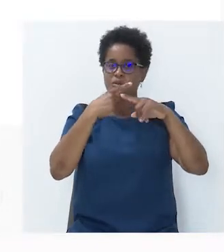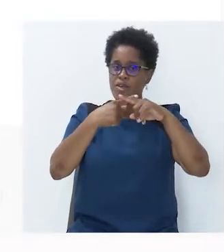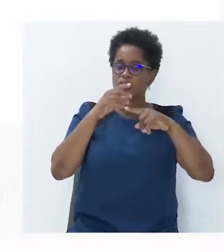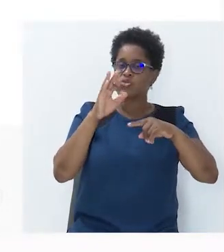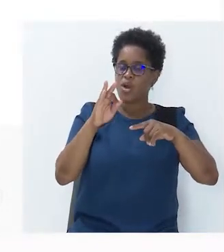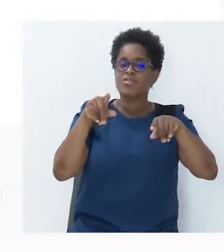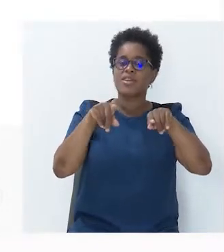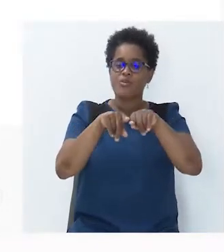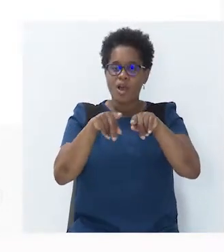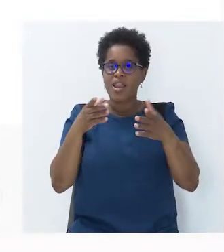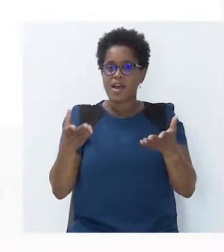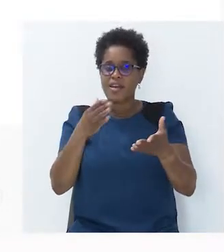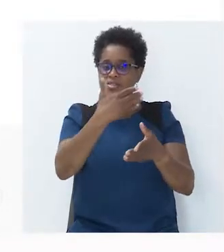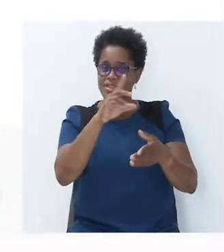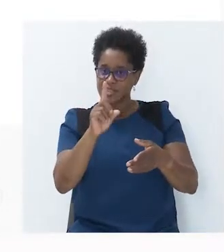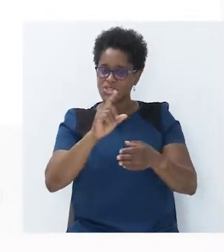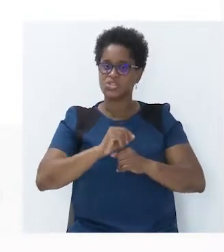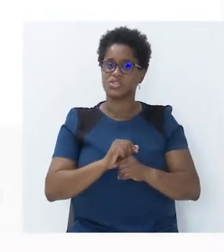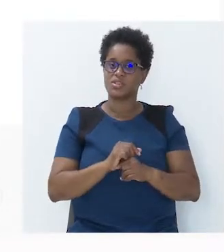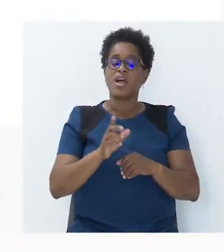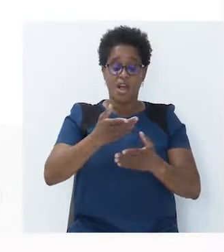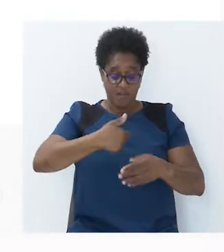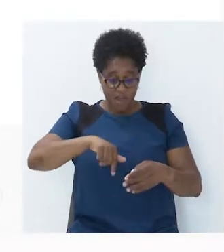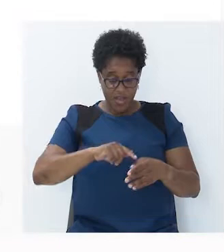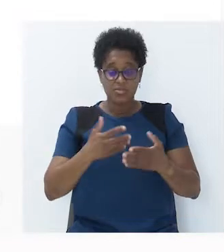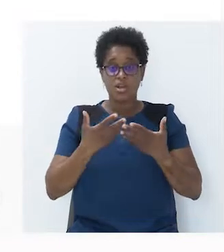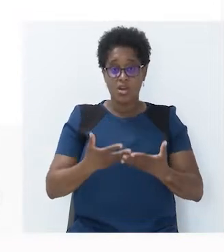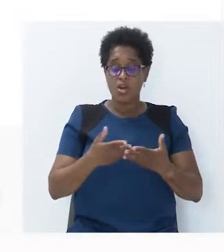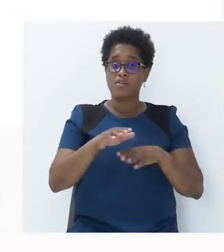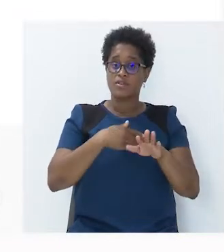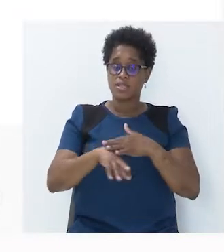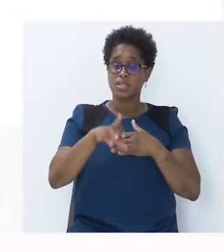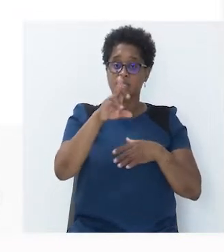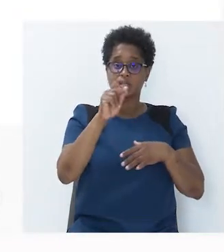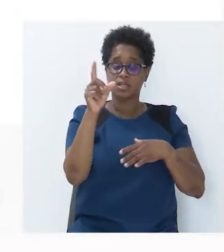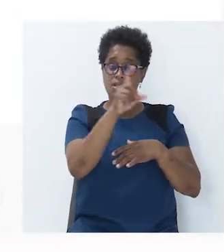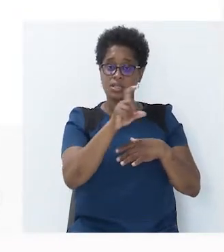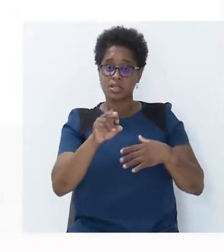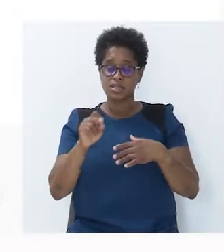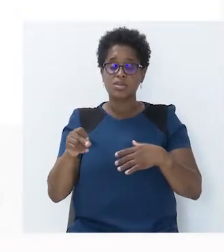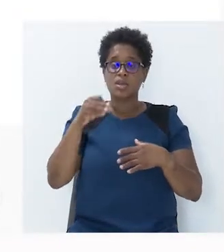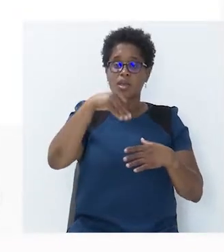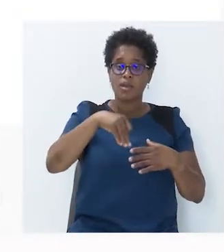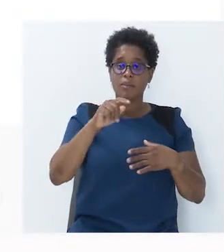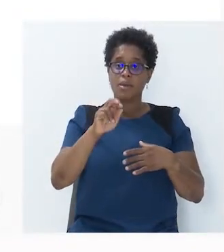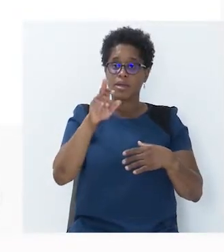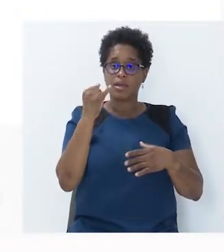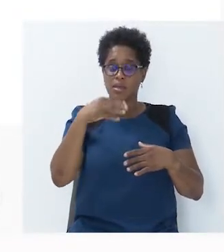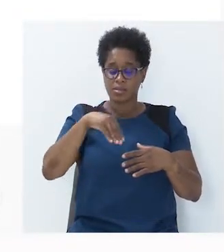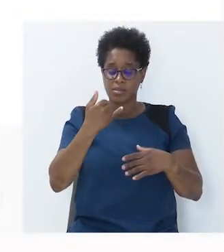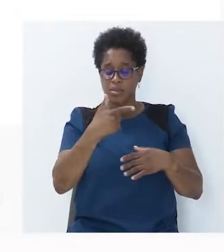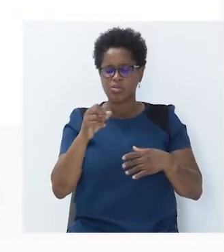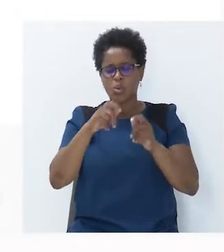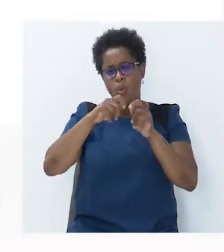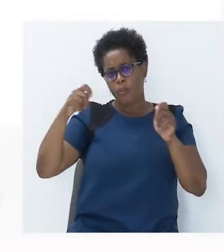4, que é igual a 16. Vamos agora fazer a razão entre o perímetro e o comprimento. Vamos